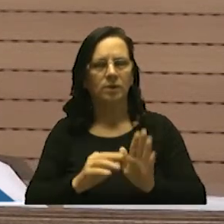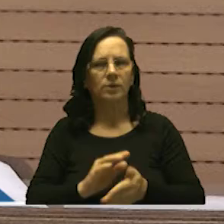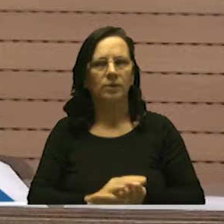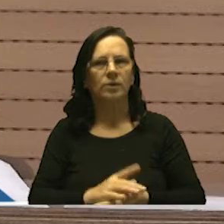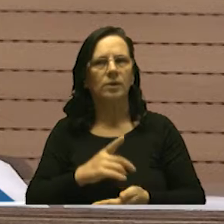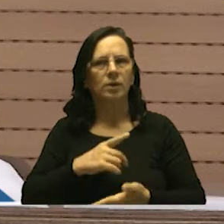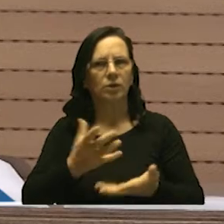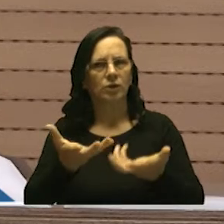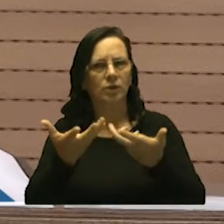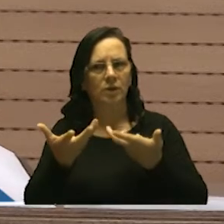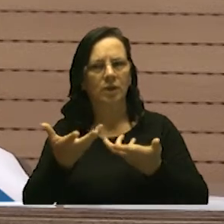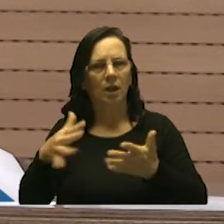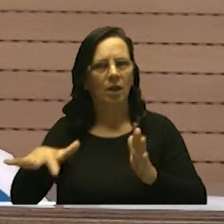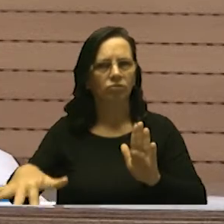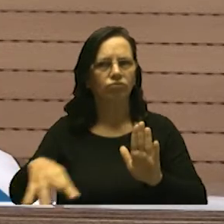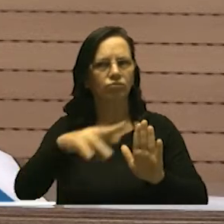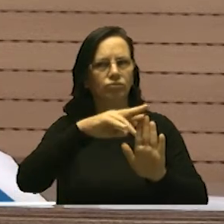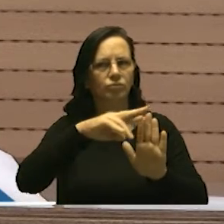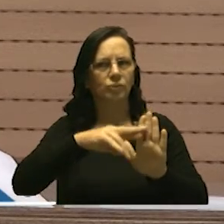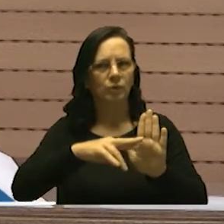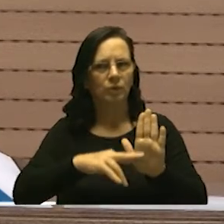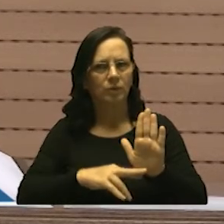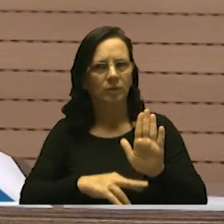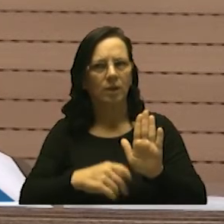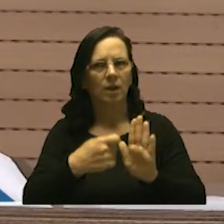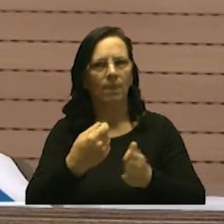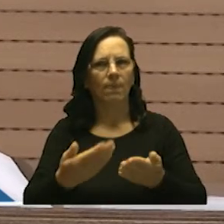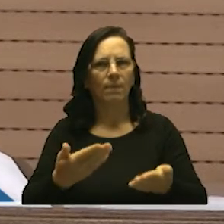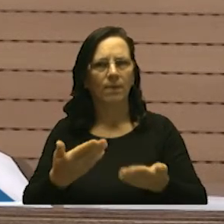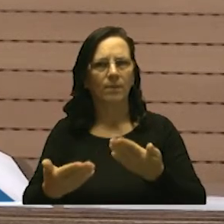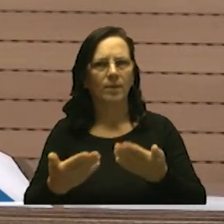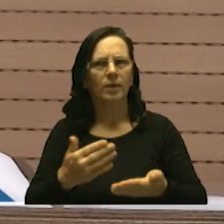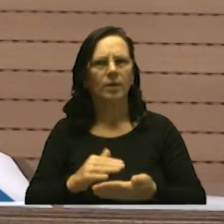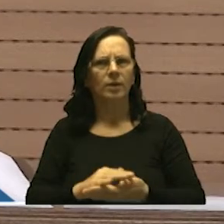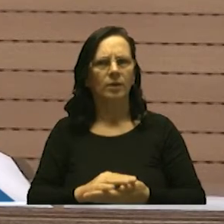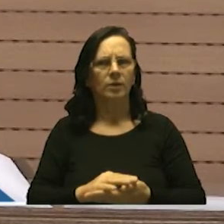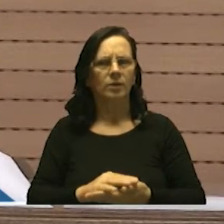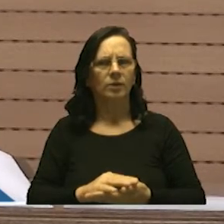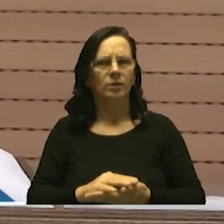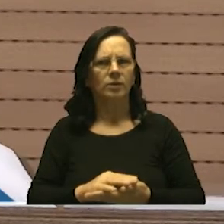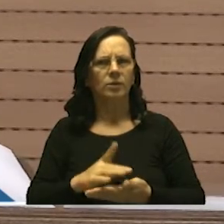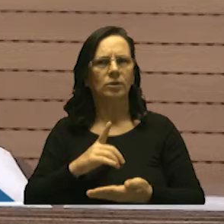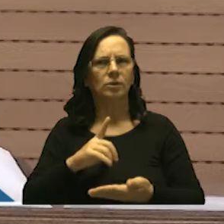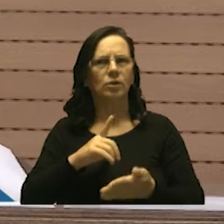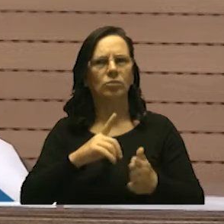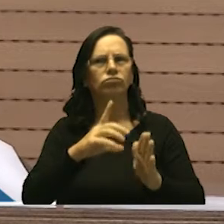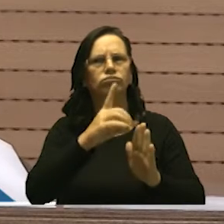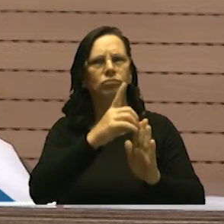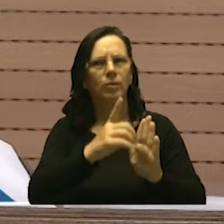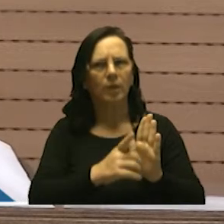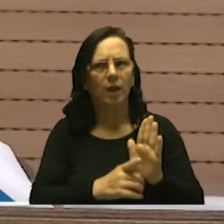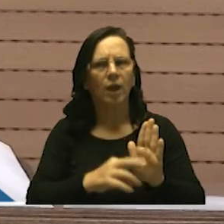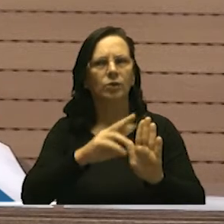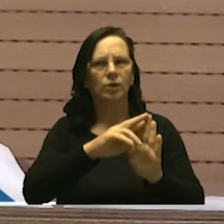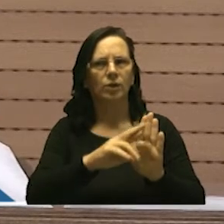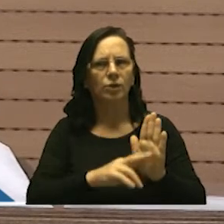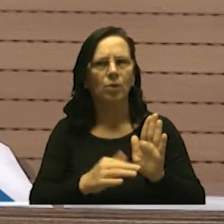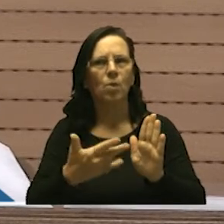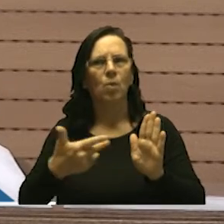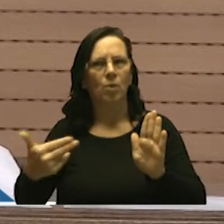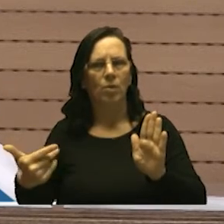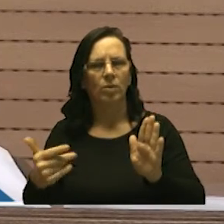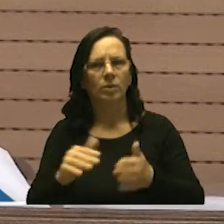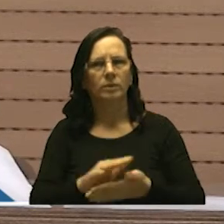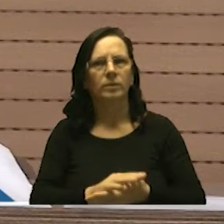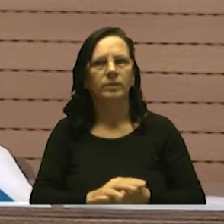queira regular a matéria dependente de um desses atos. A iniciativa